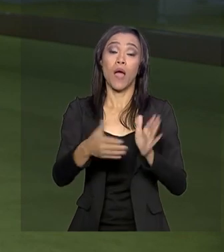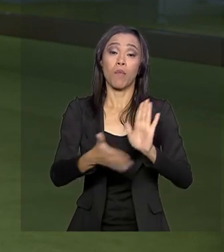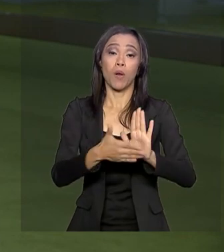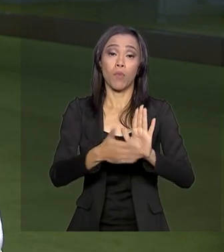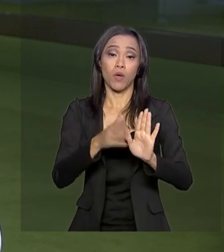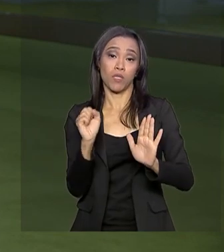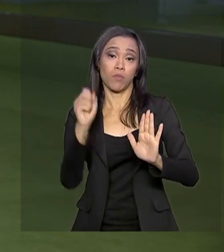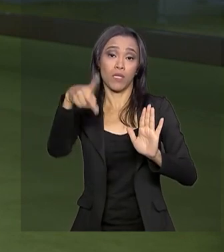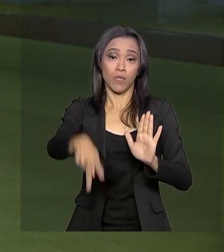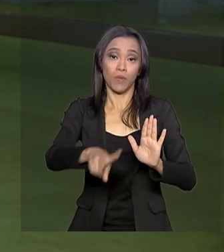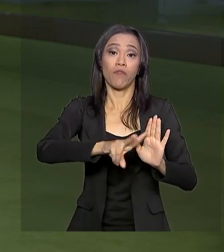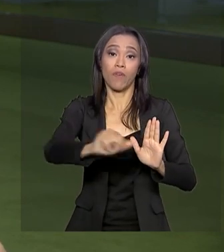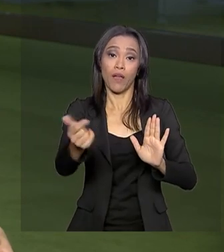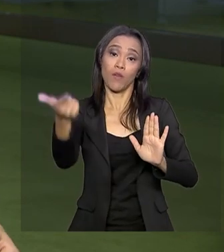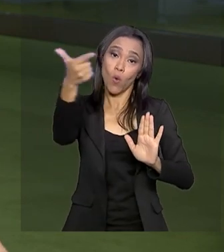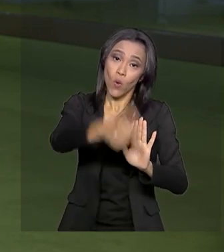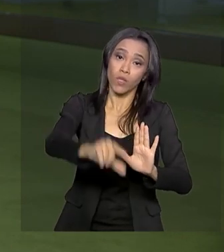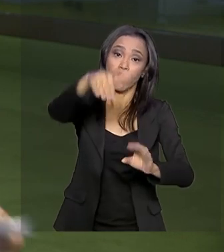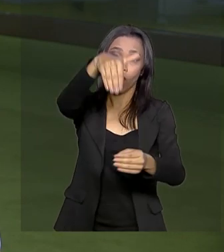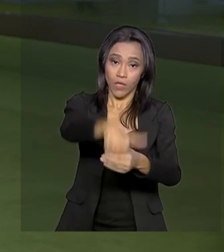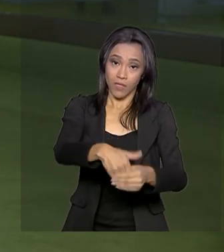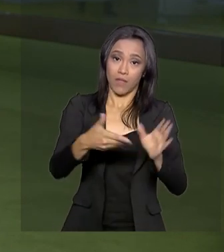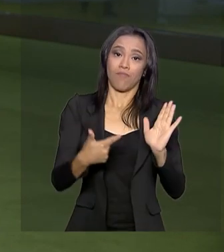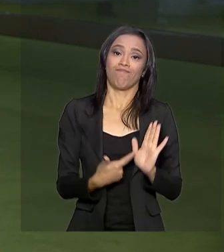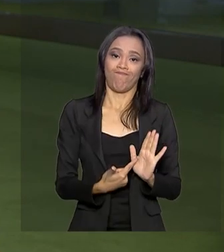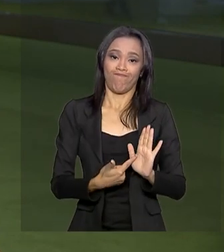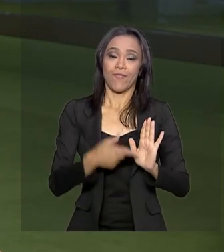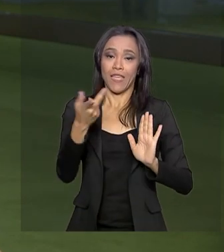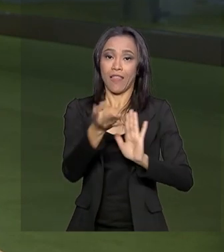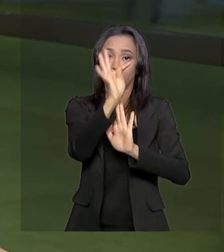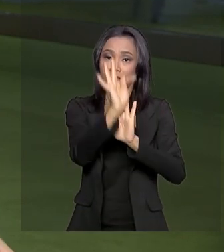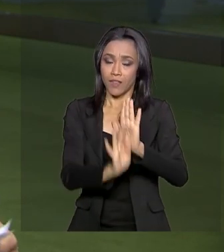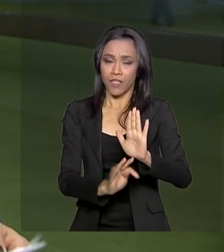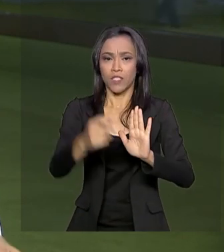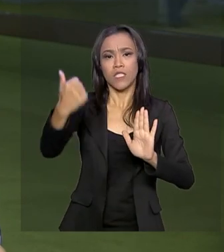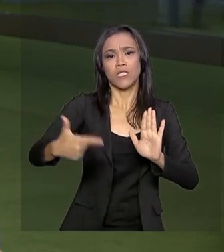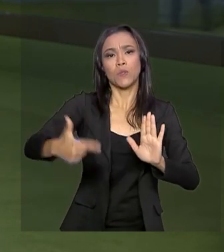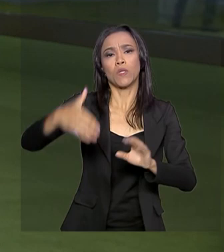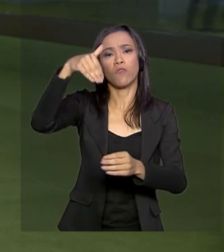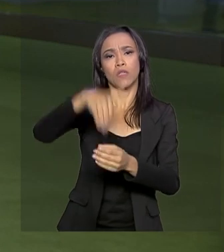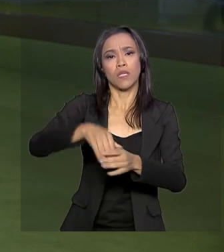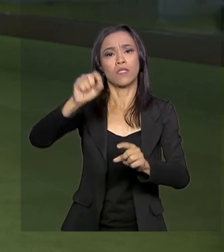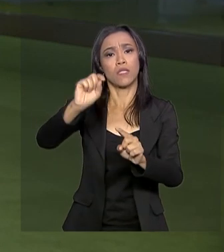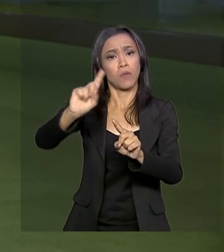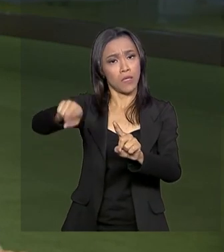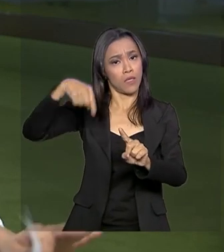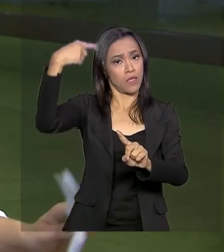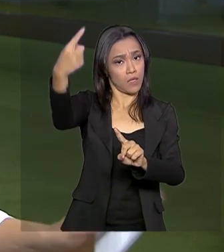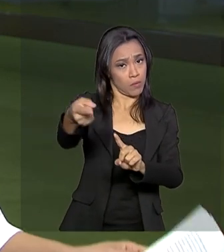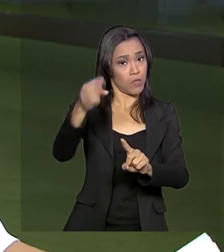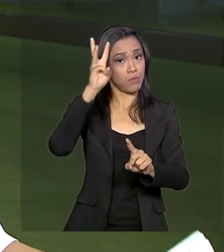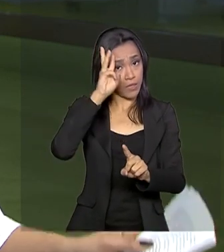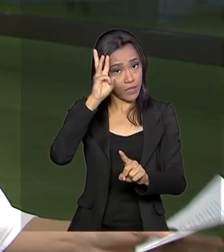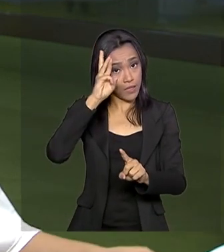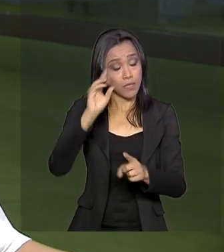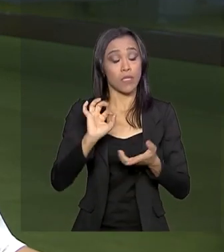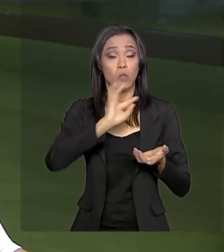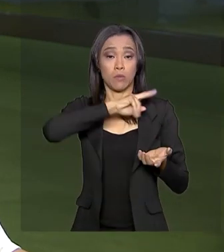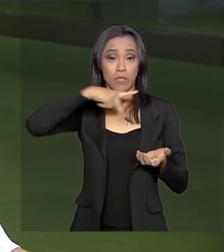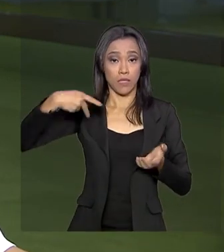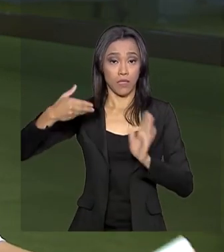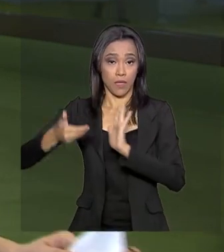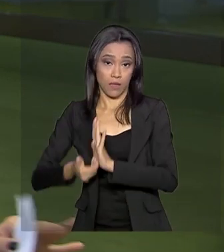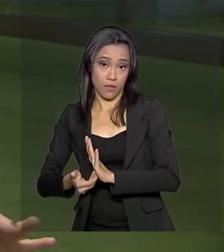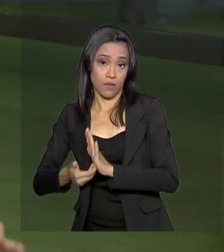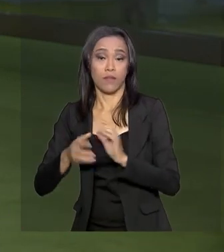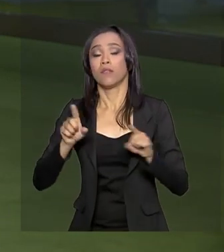à pauta. Os deputados, eles querem votar esse texto em segundo turno já a partir da próxima terça-feira. Os presidentes da Câmara,